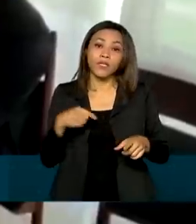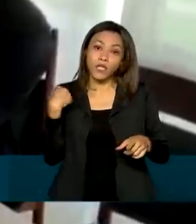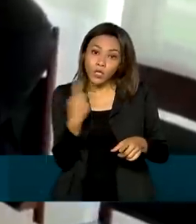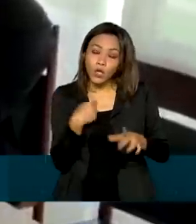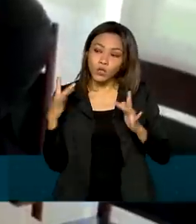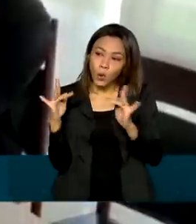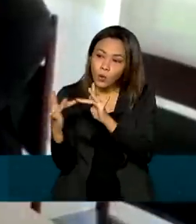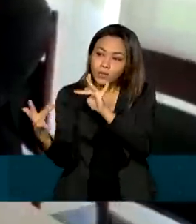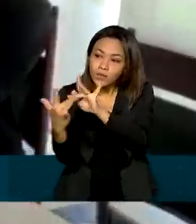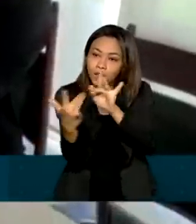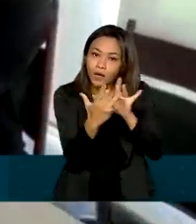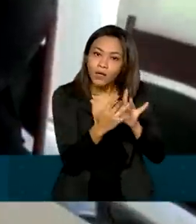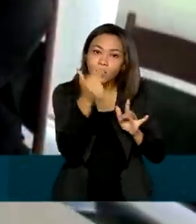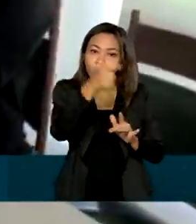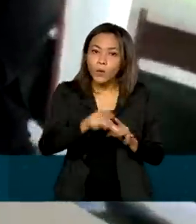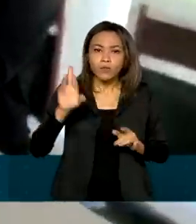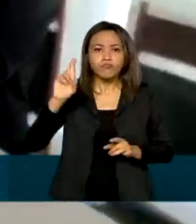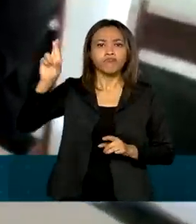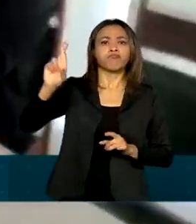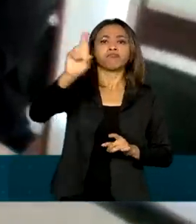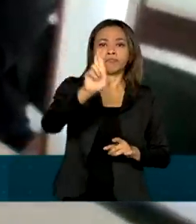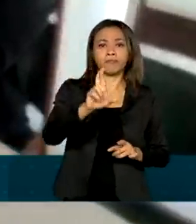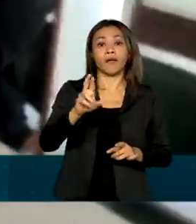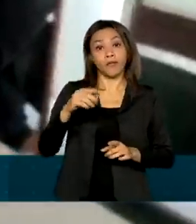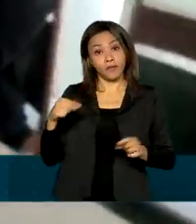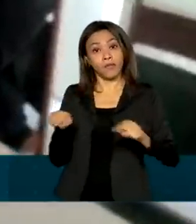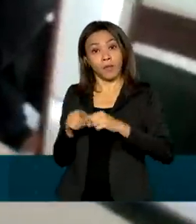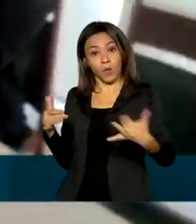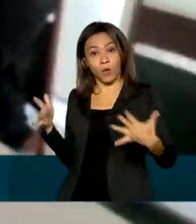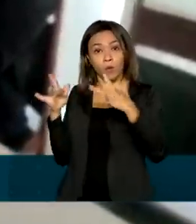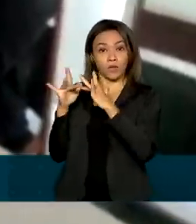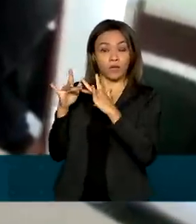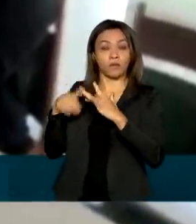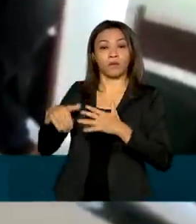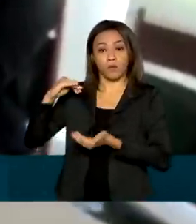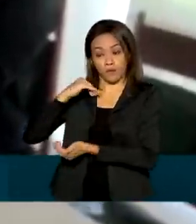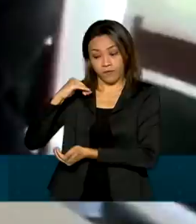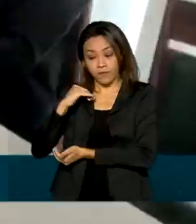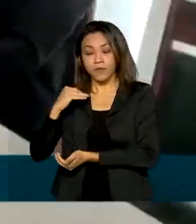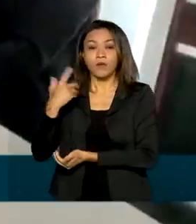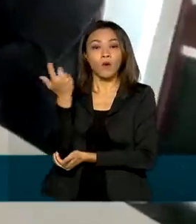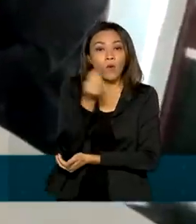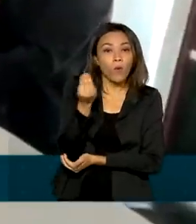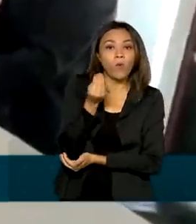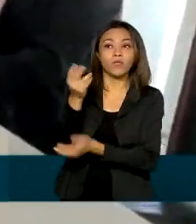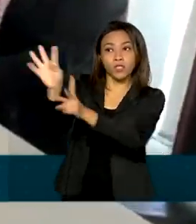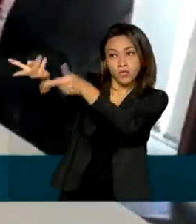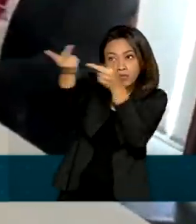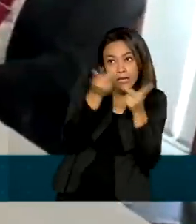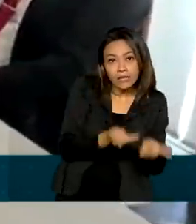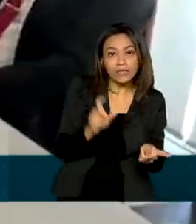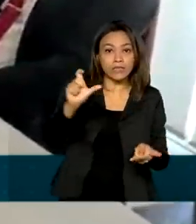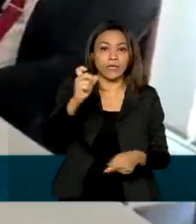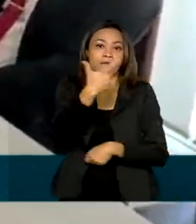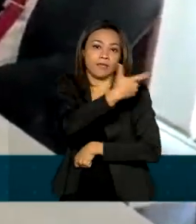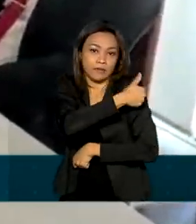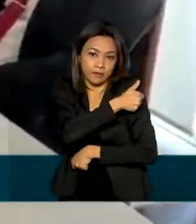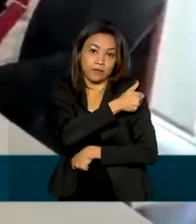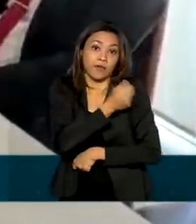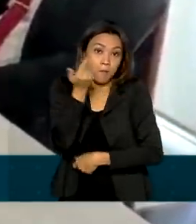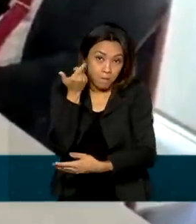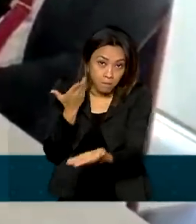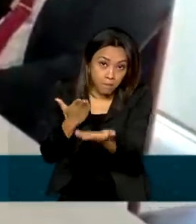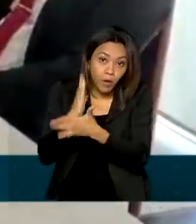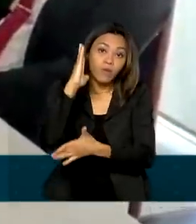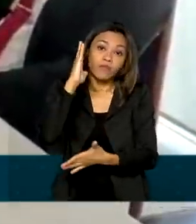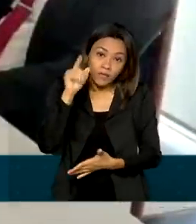autoridades. Então, eles avisam de como nós podemos efetivamente importar essa vacina. Esperamos, inclusive, caso aprovada a